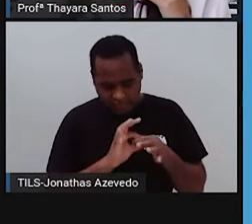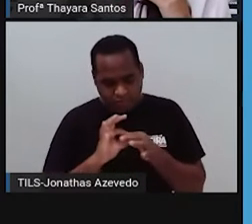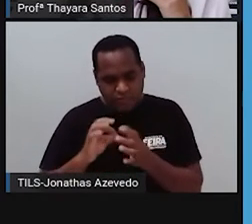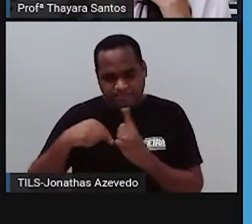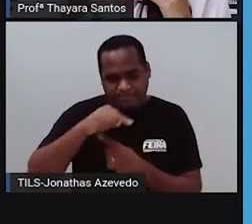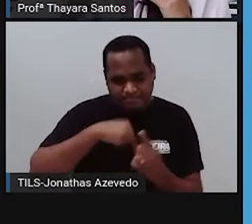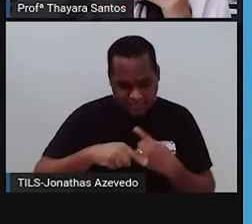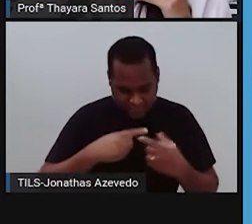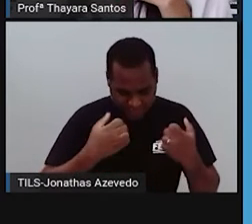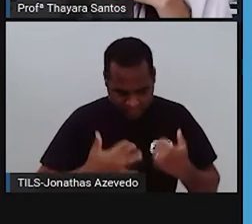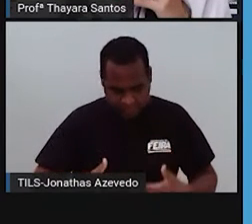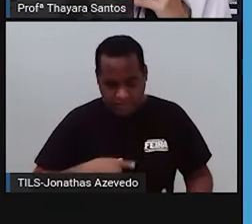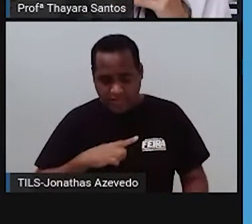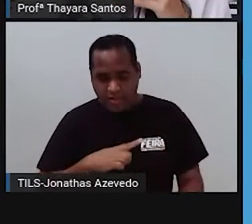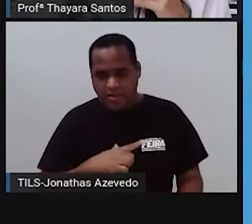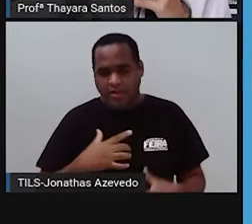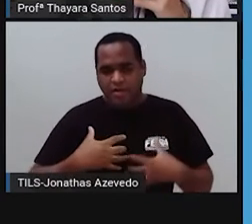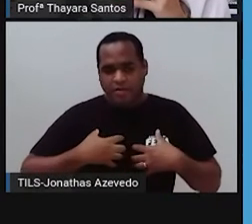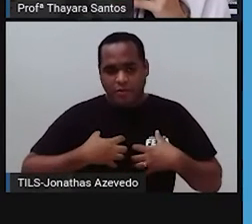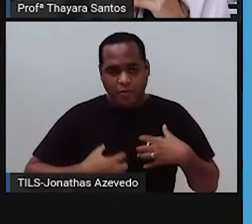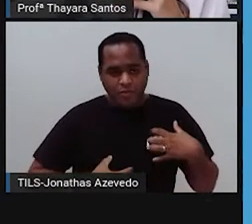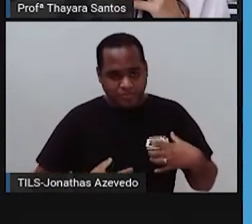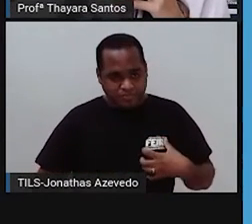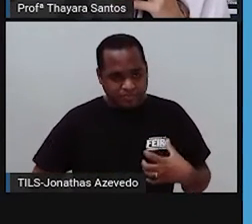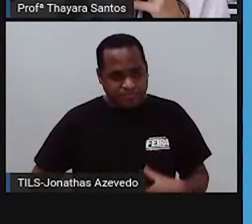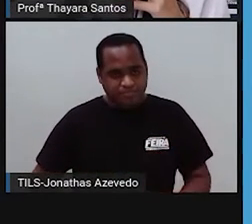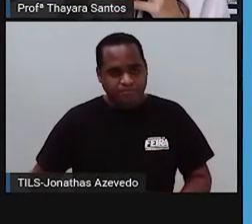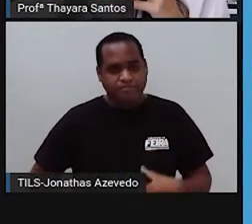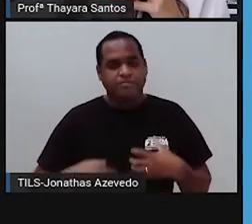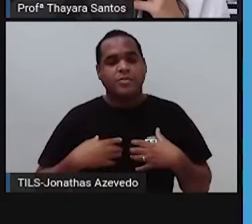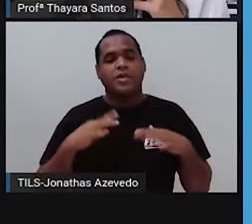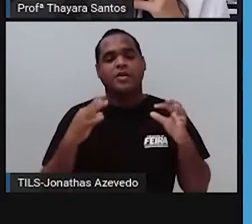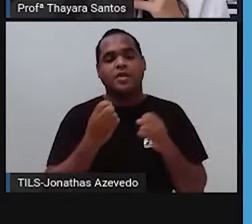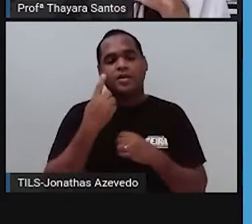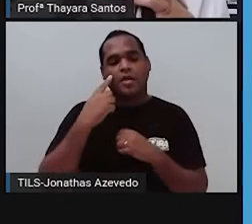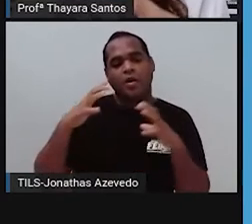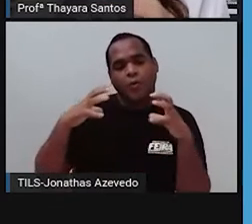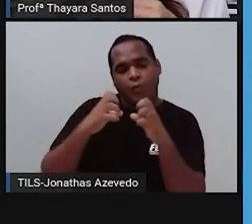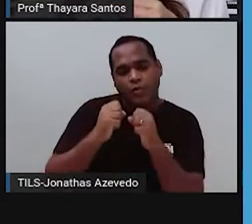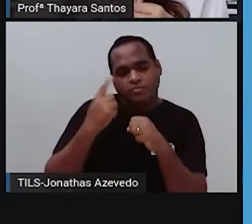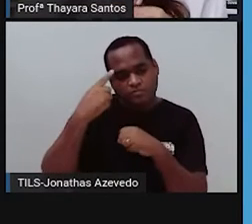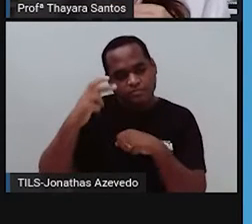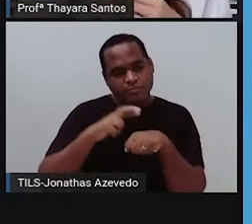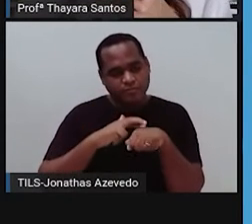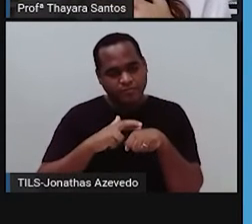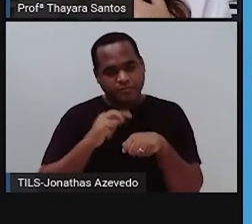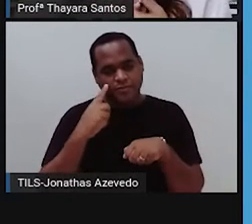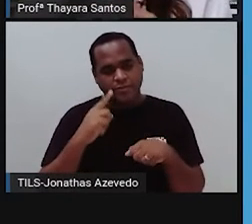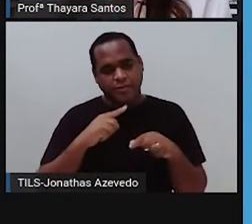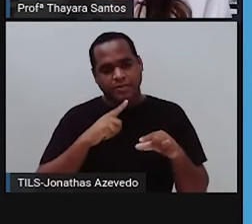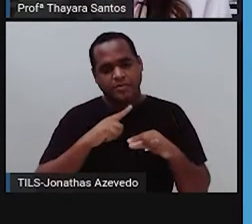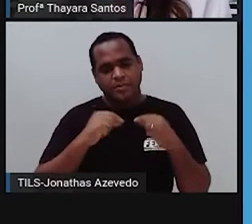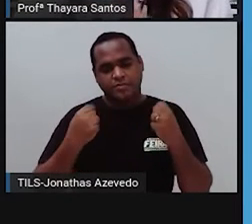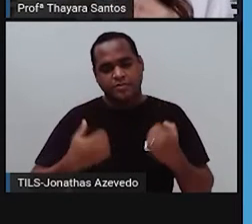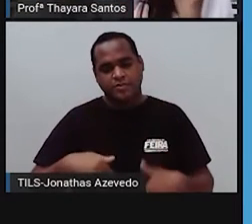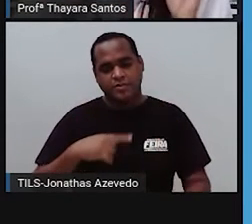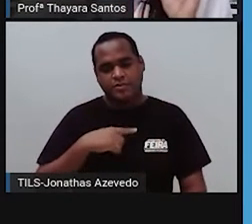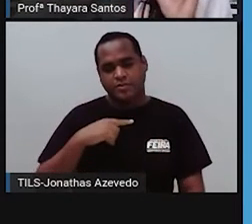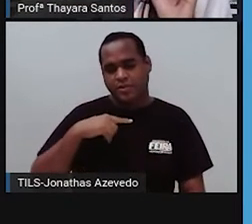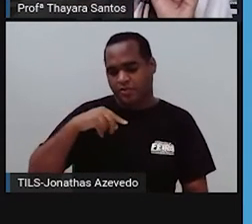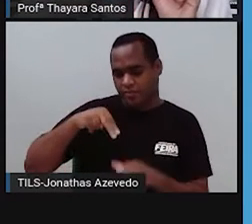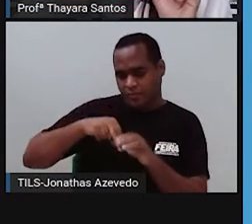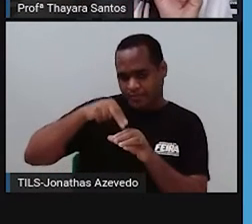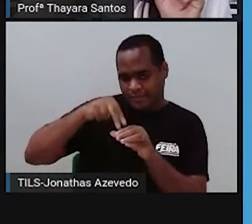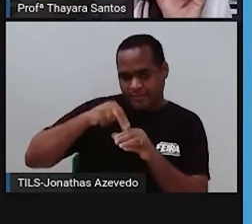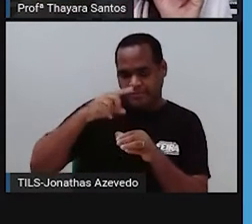A gente consegue perceber aqui nessa animação. Essa coisa mais escura que a gente está vendo, esse roxo escuro, é o núcleo das células. E vocês